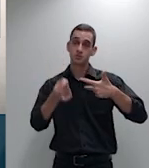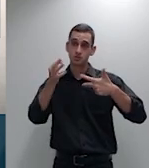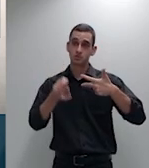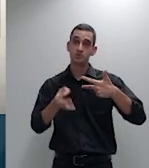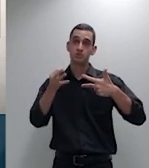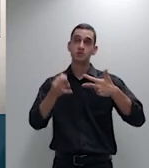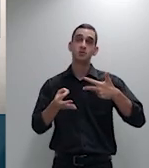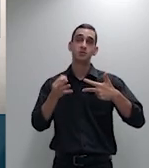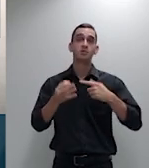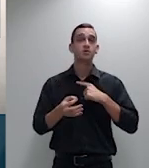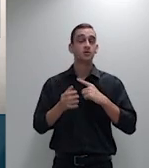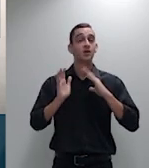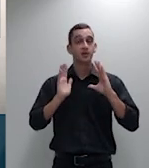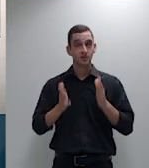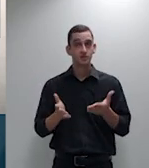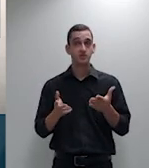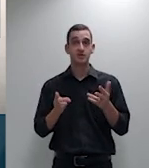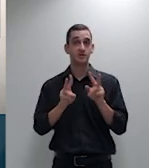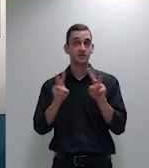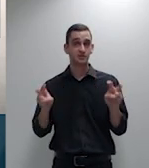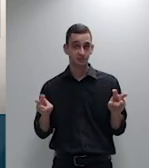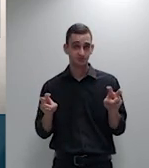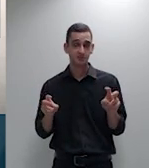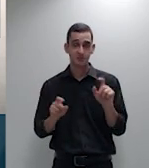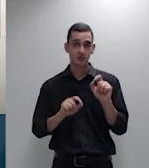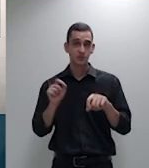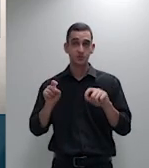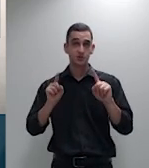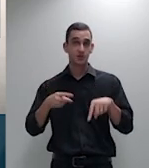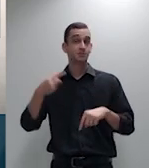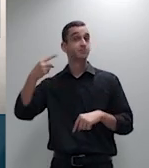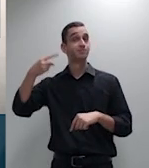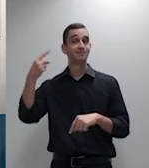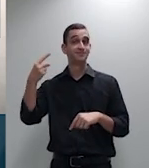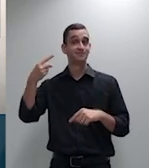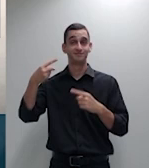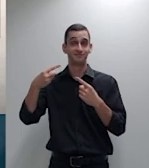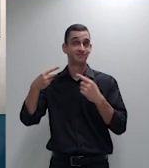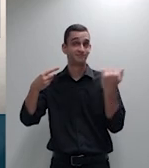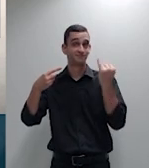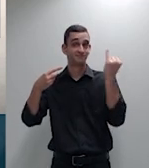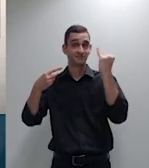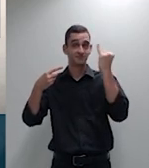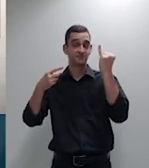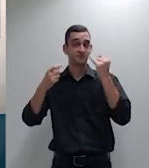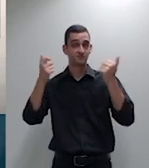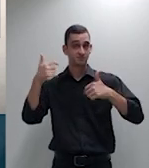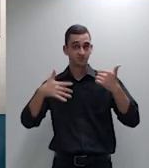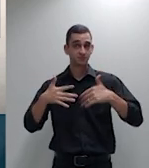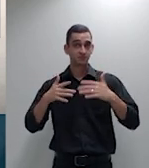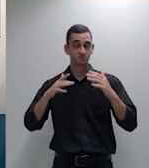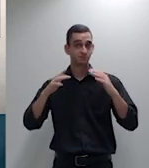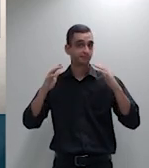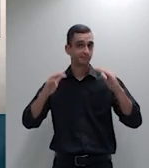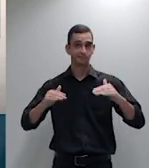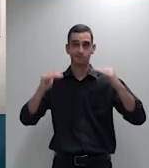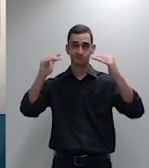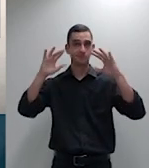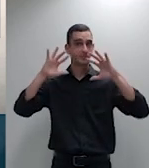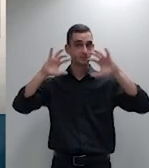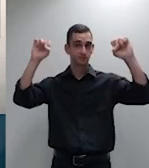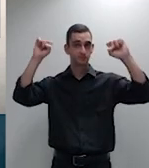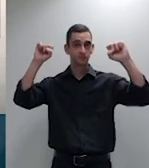linha de um dos primeiros precedentes ditados por essa corte superior ao estabelecer a